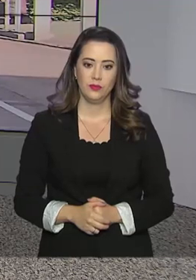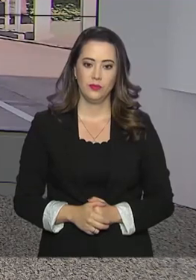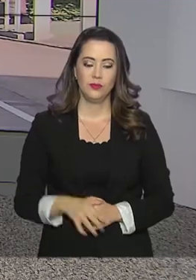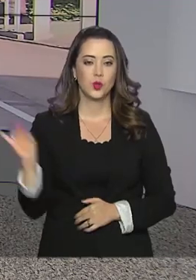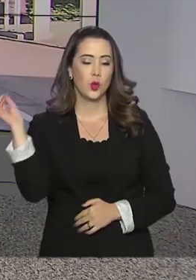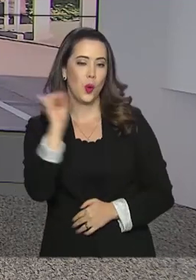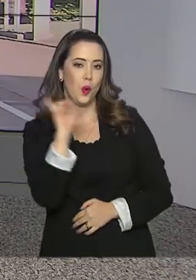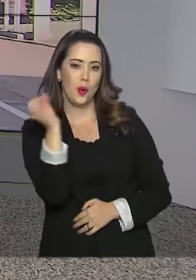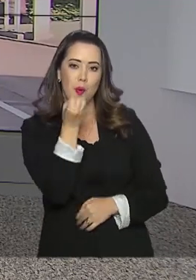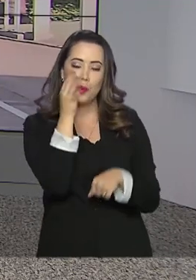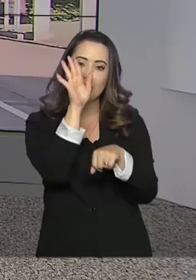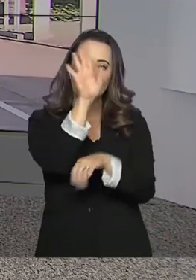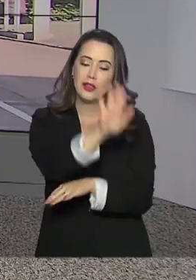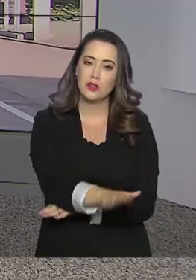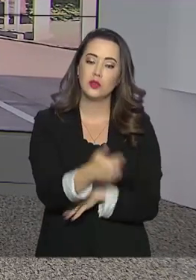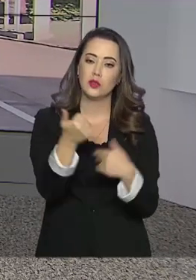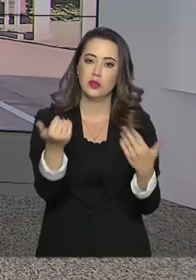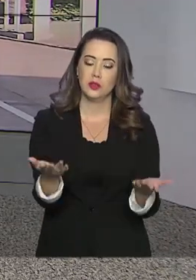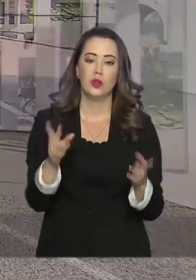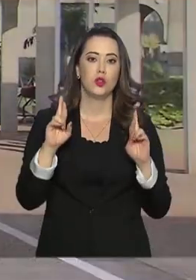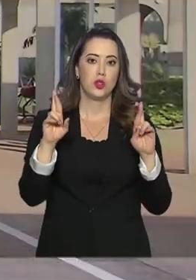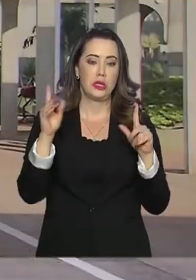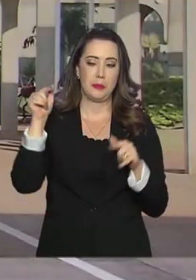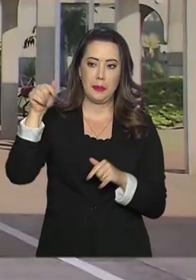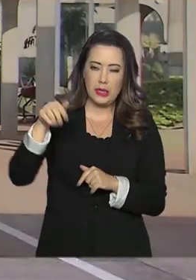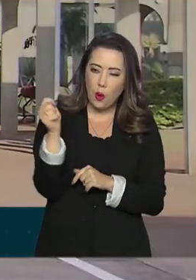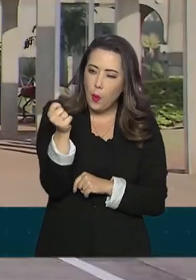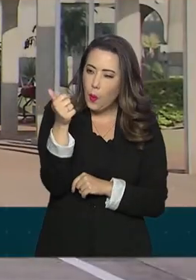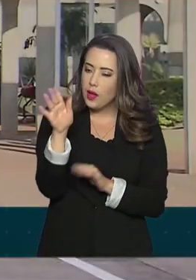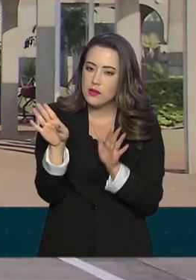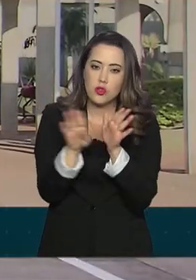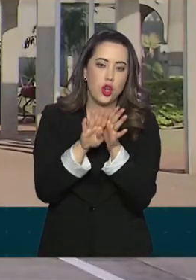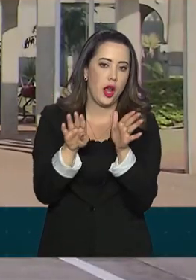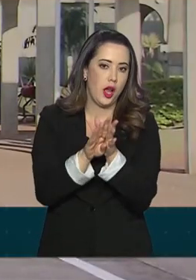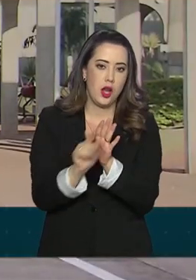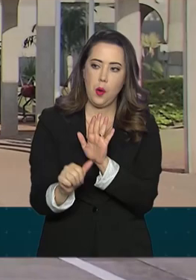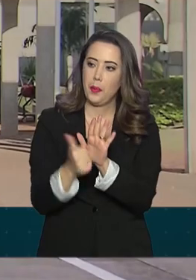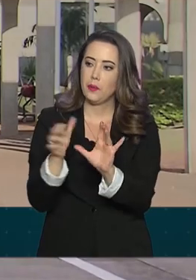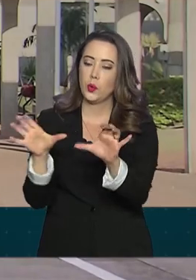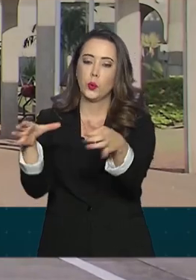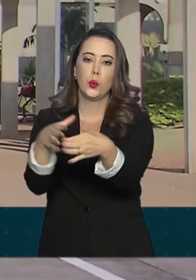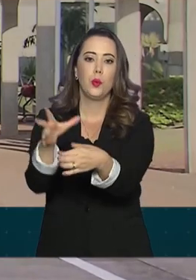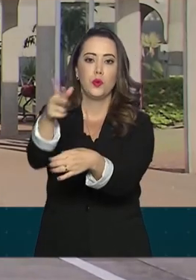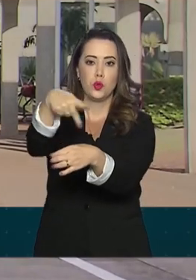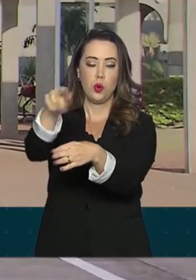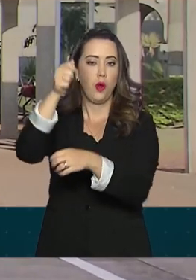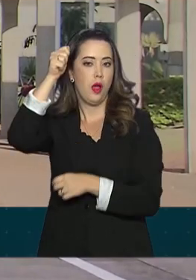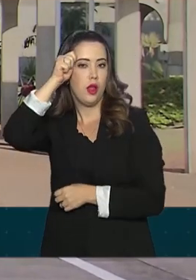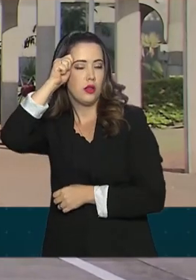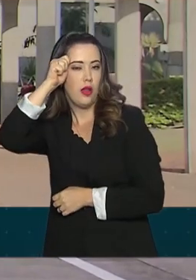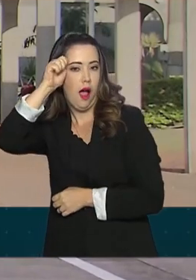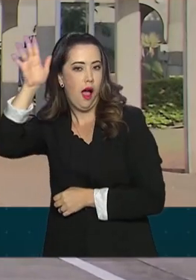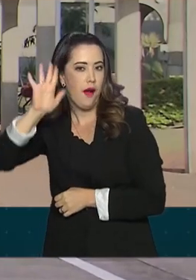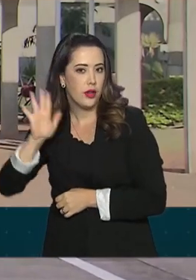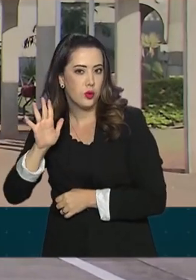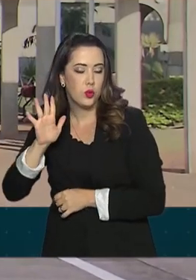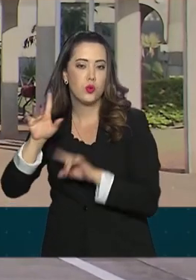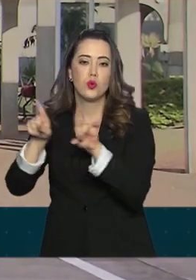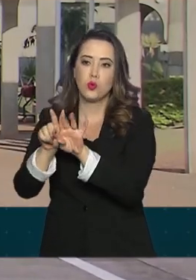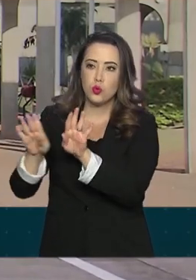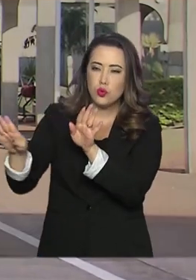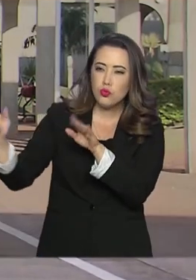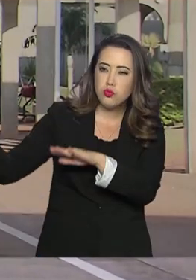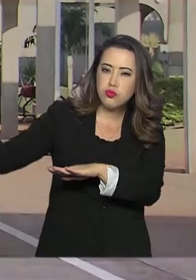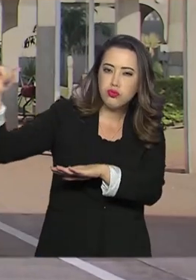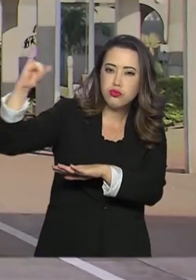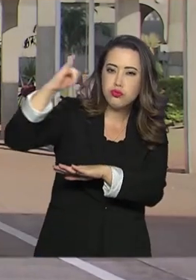Oi, Roberto, boa tarde. A gente espera para, daqui a pouquinho, a chegada da primeira delegação da África do Sul. Eles devem pousar em